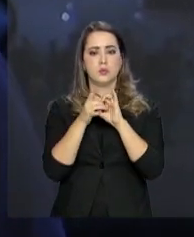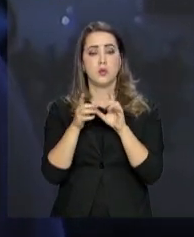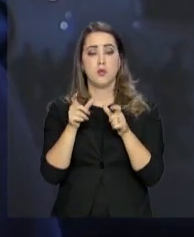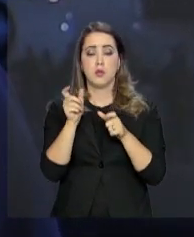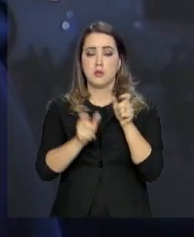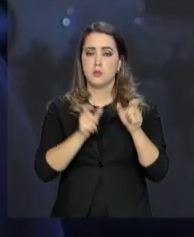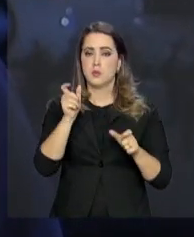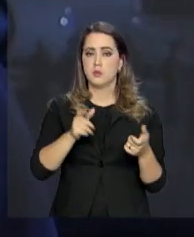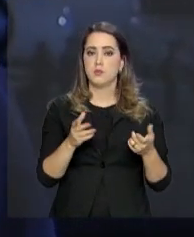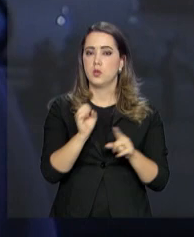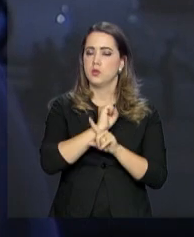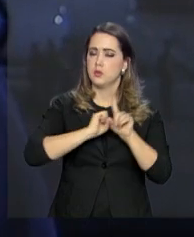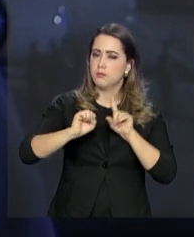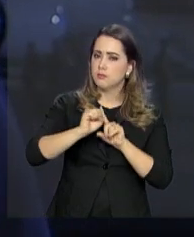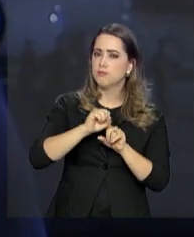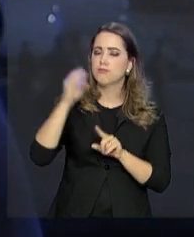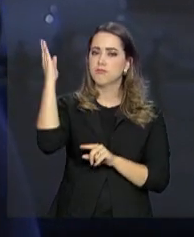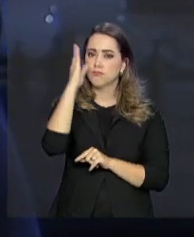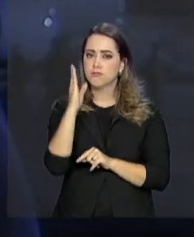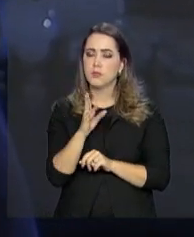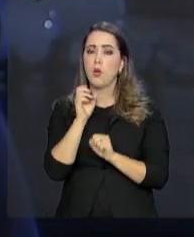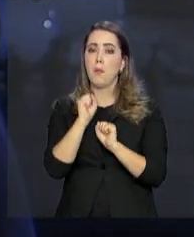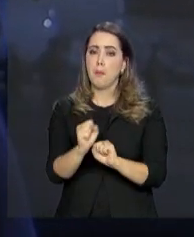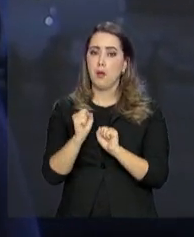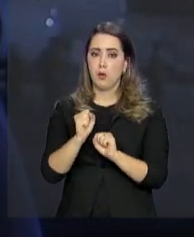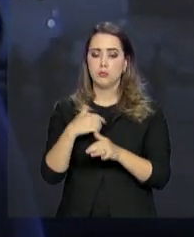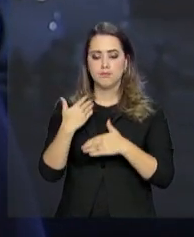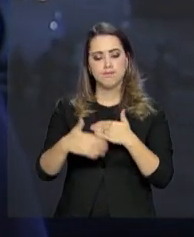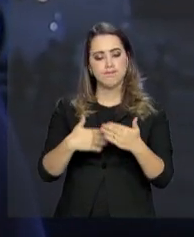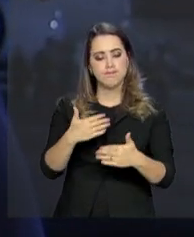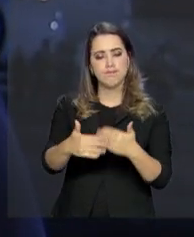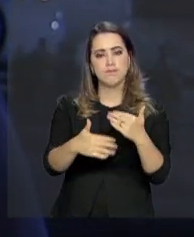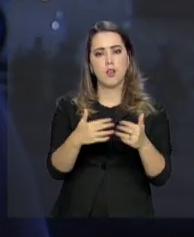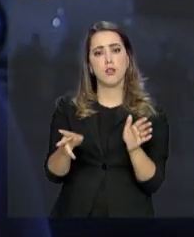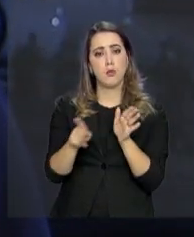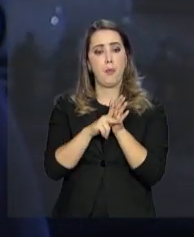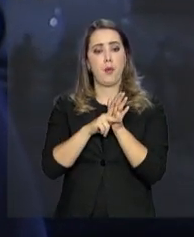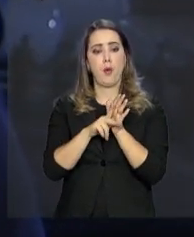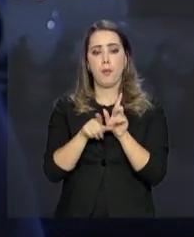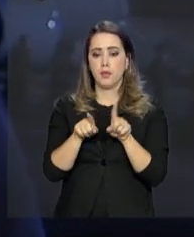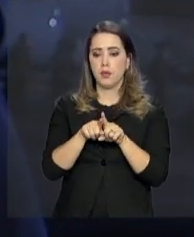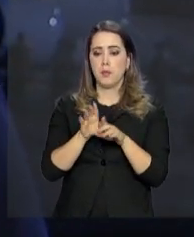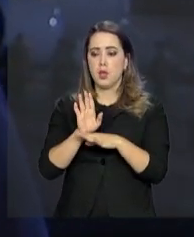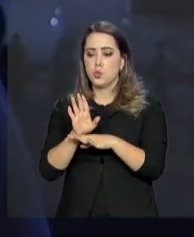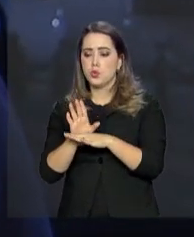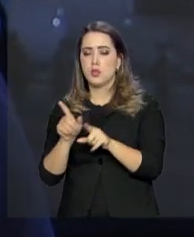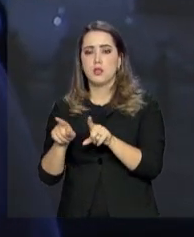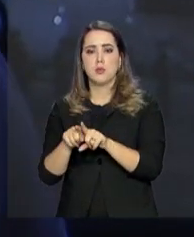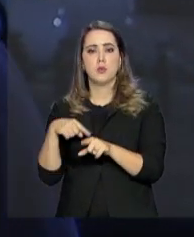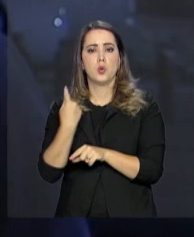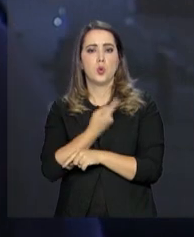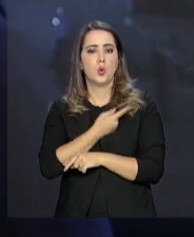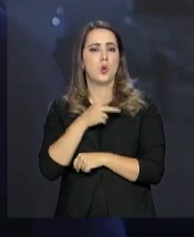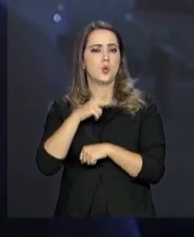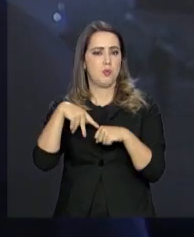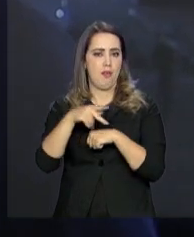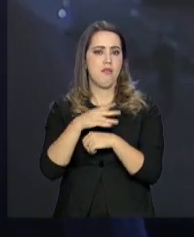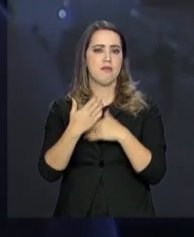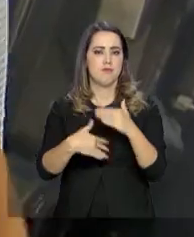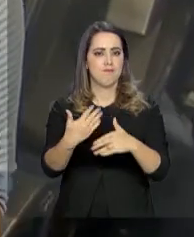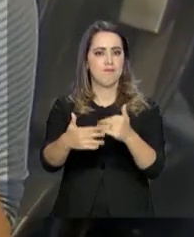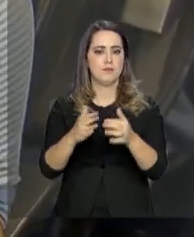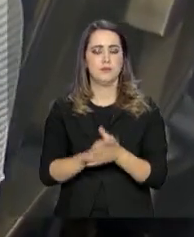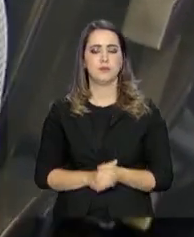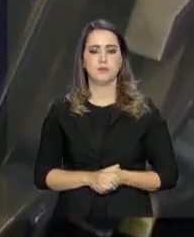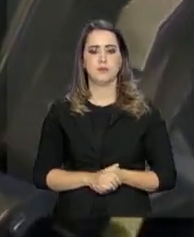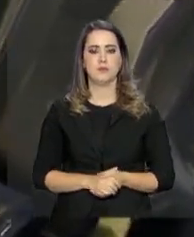pessoas na sociedade brasileira, pra que elas possam se desenvolver e ajudar a desenvolver também o próprio país, o próprio Brasil.